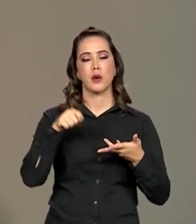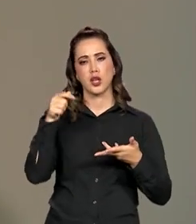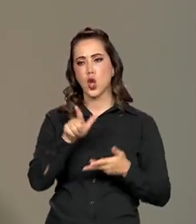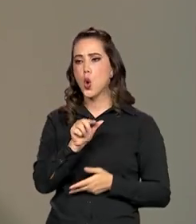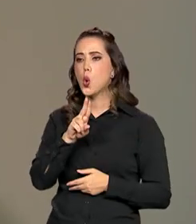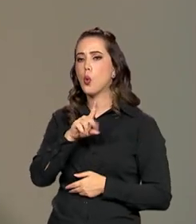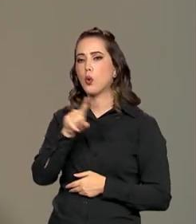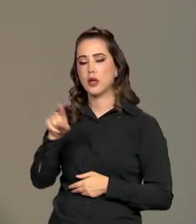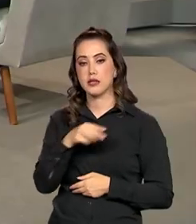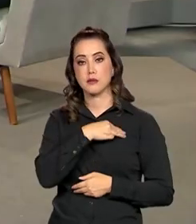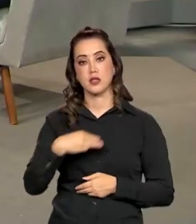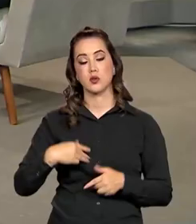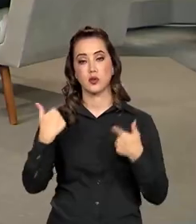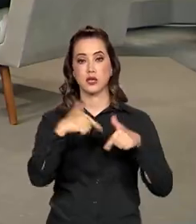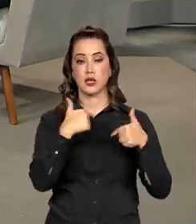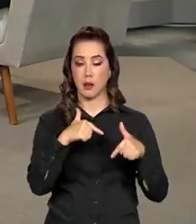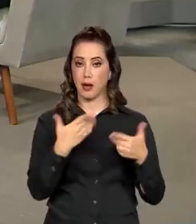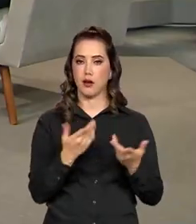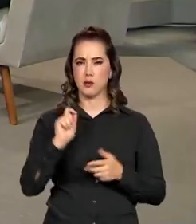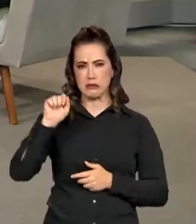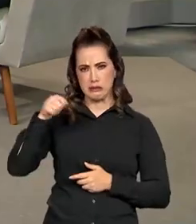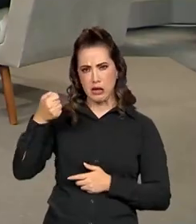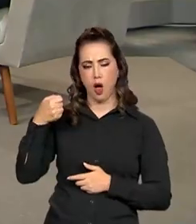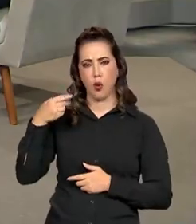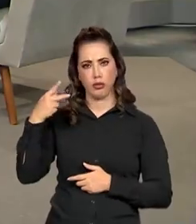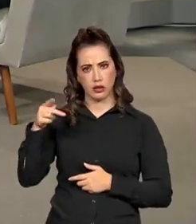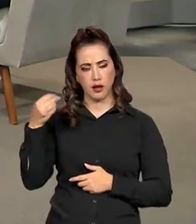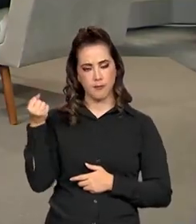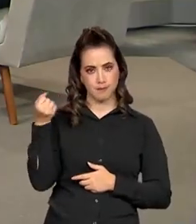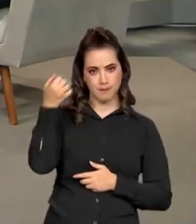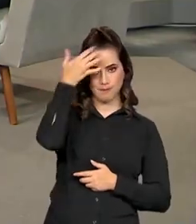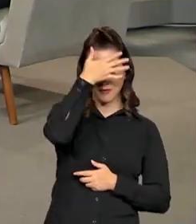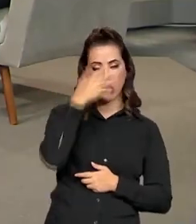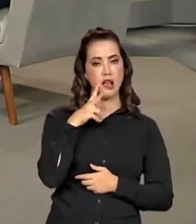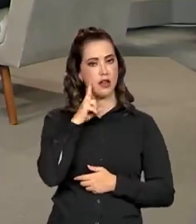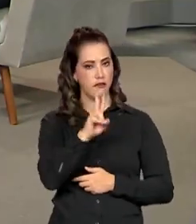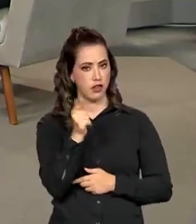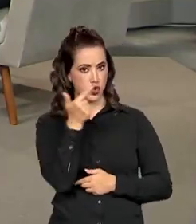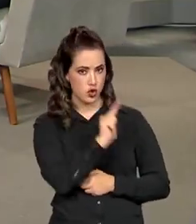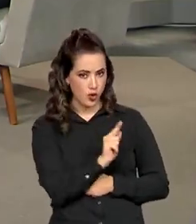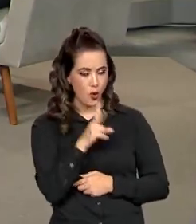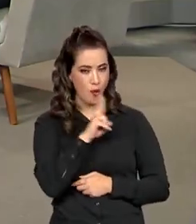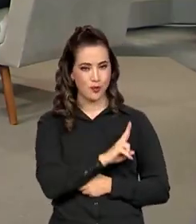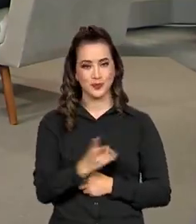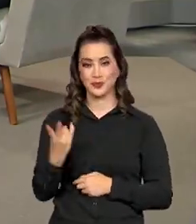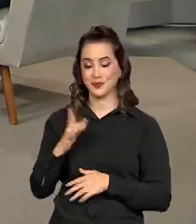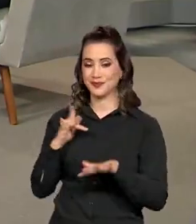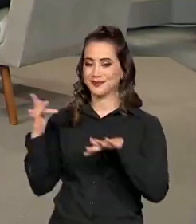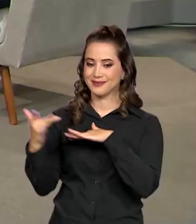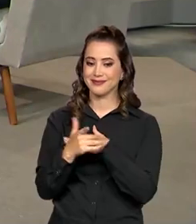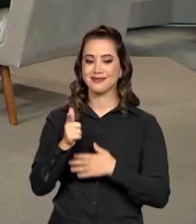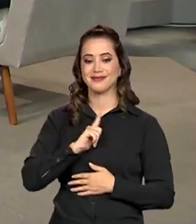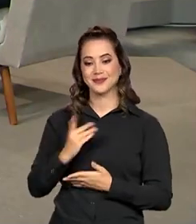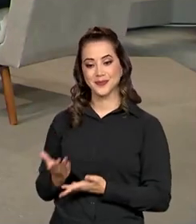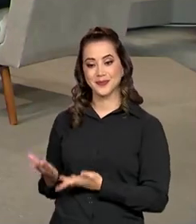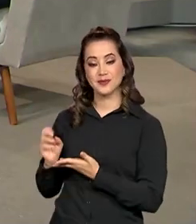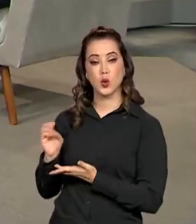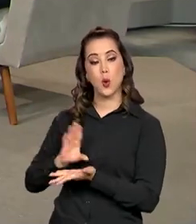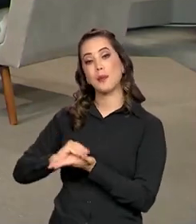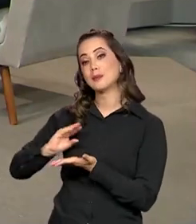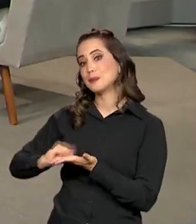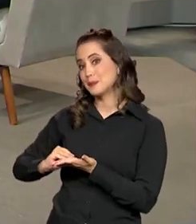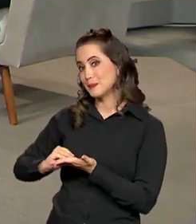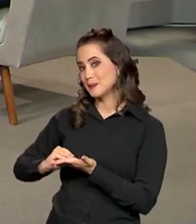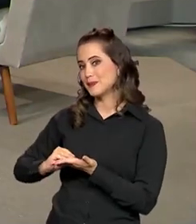Trabalho e Emprego. Se você quiser rever esta ou outras entrevistas, é só acompanhar as nossas redes sociais ou baixar